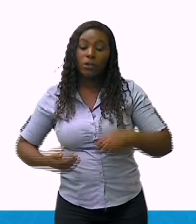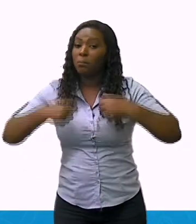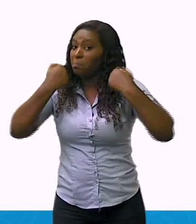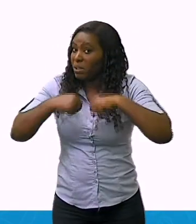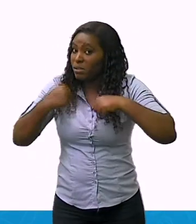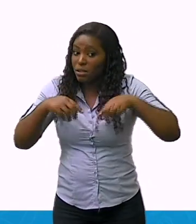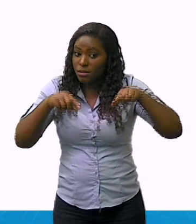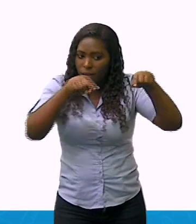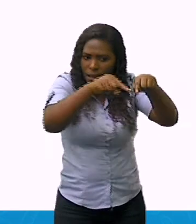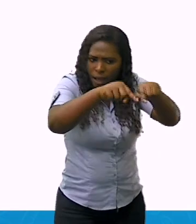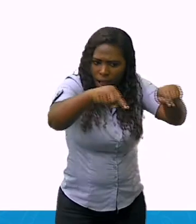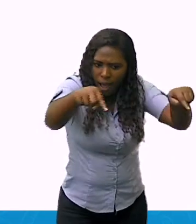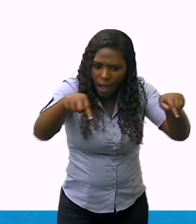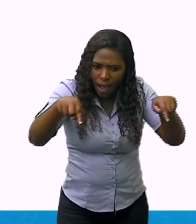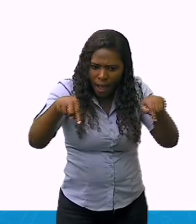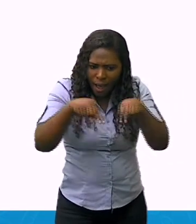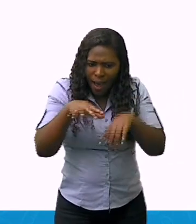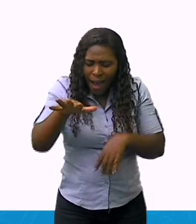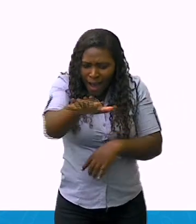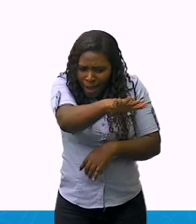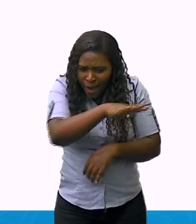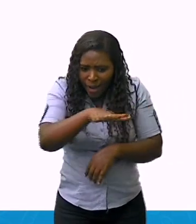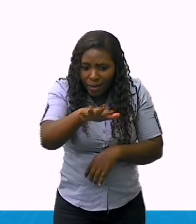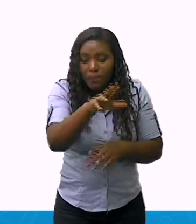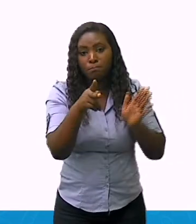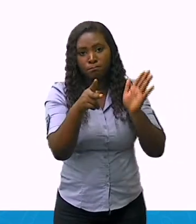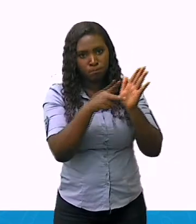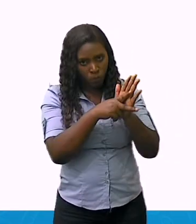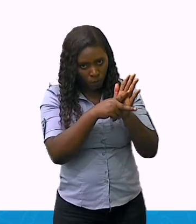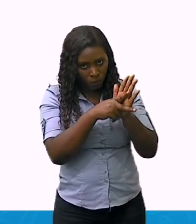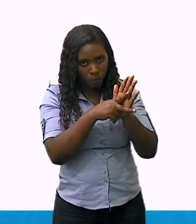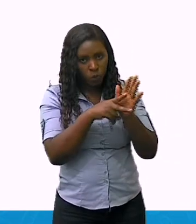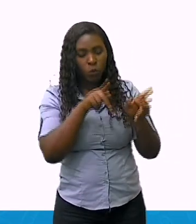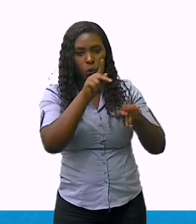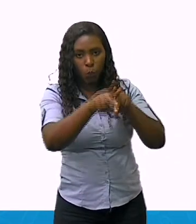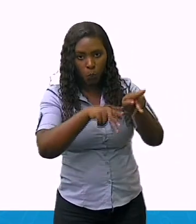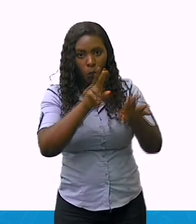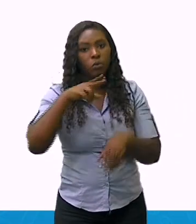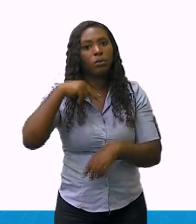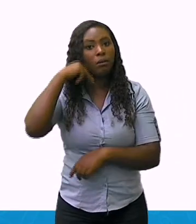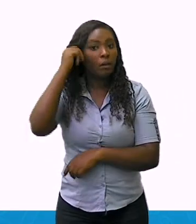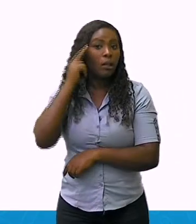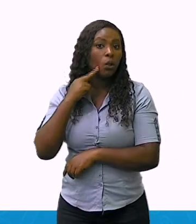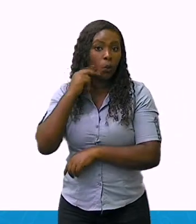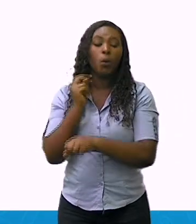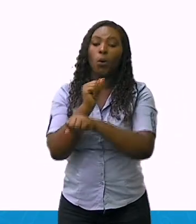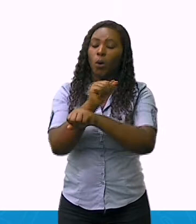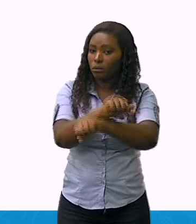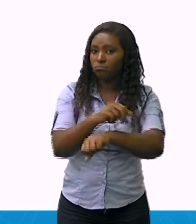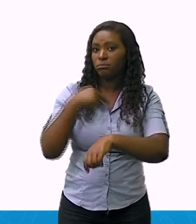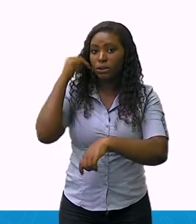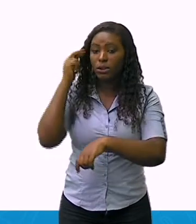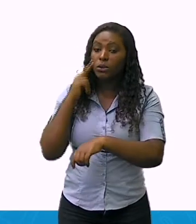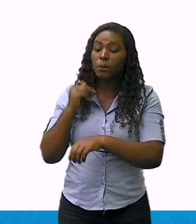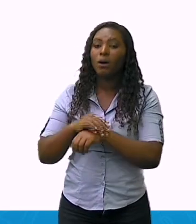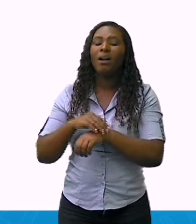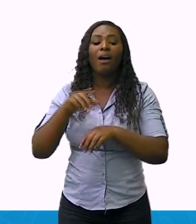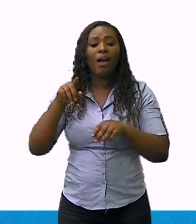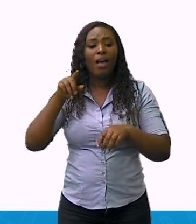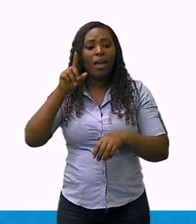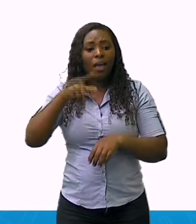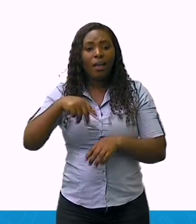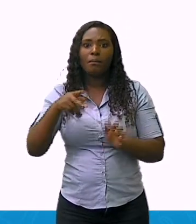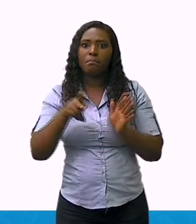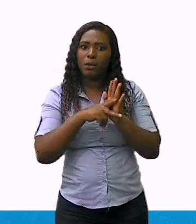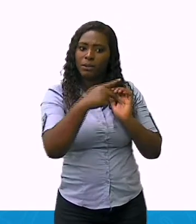titulação das terras ocupadas pelos quilombolas. Em seguida, no ano de 2004,